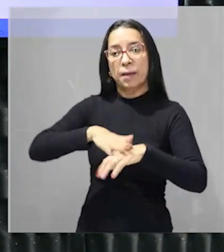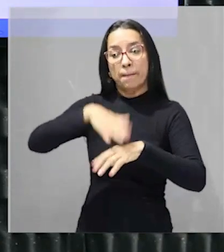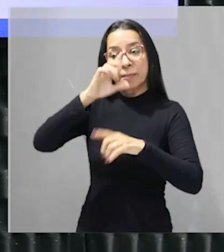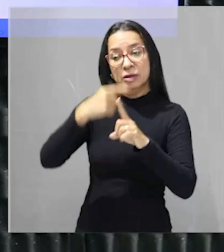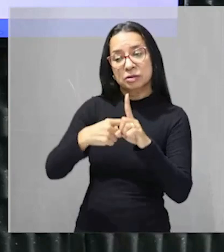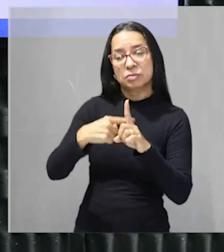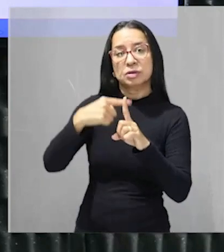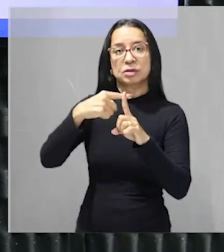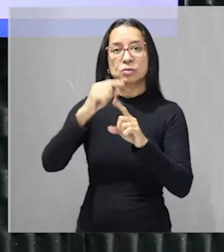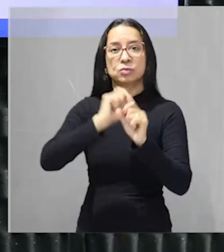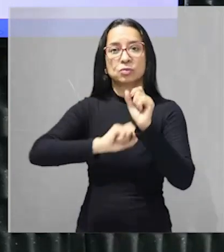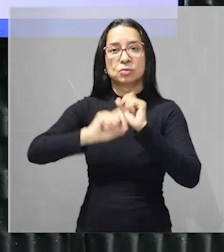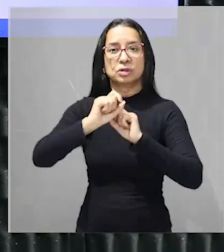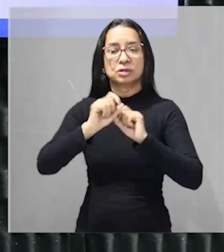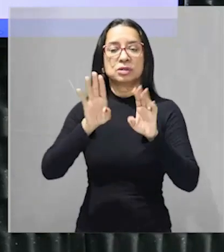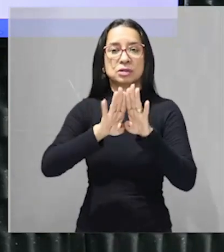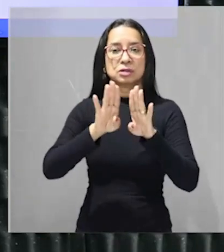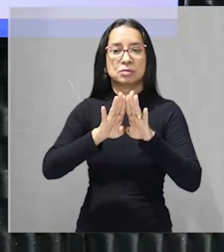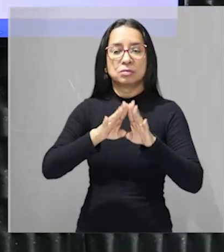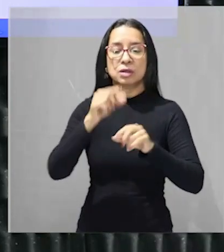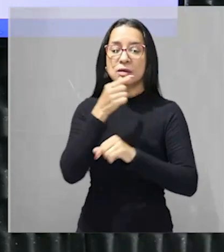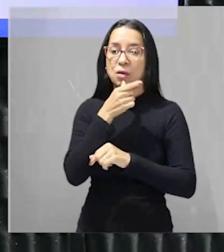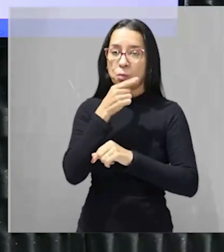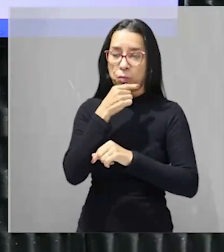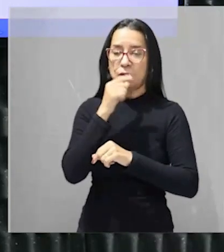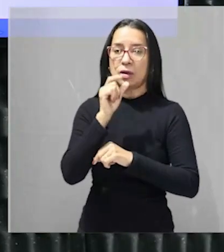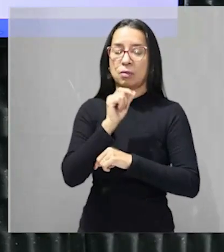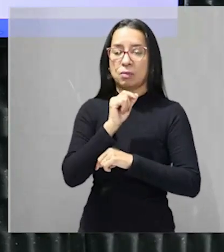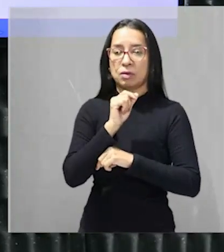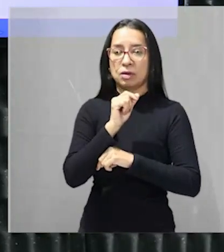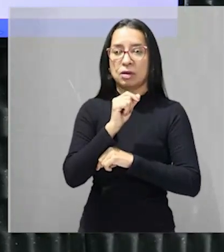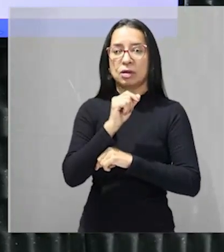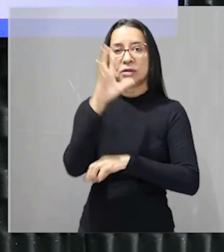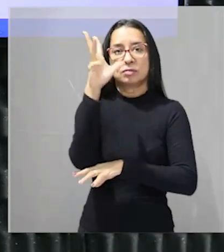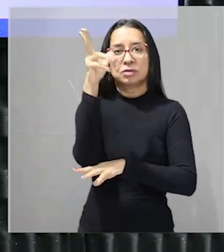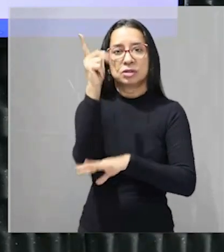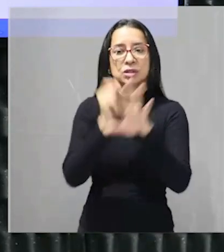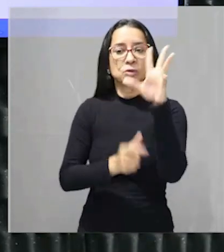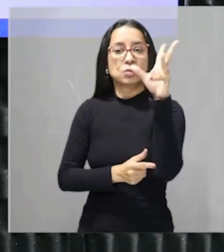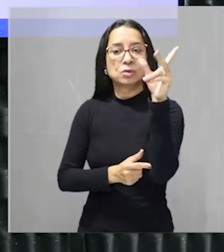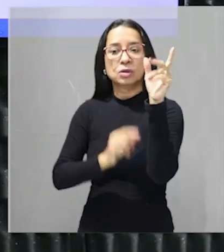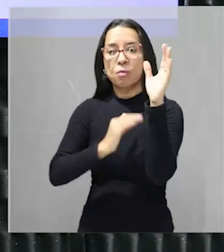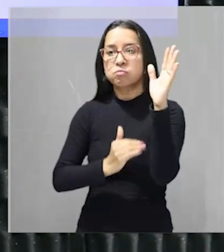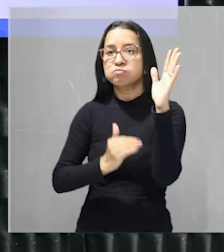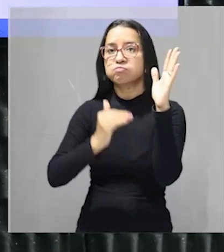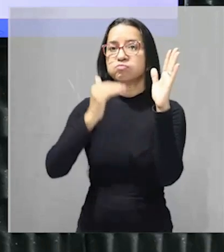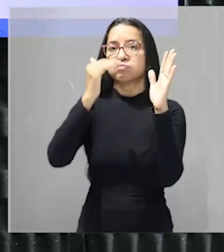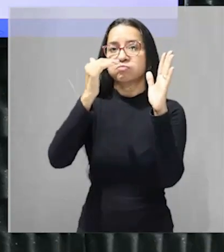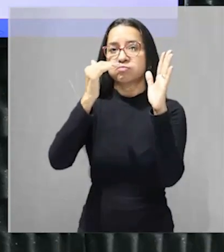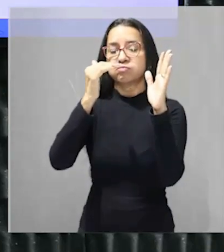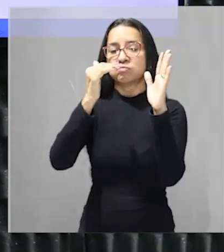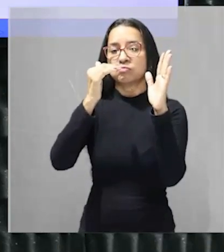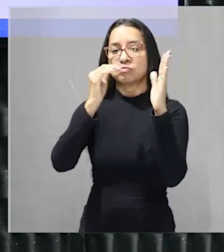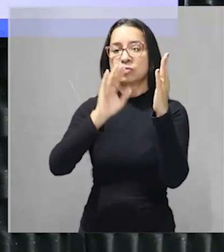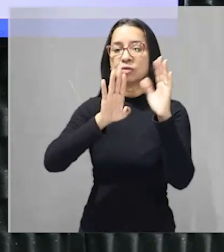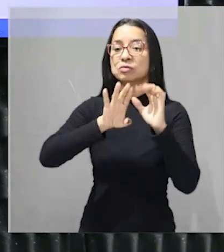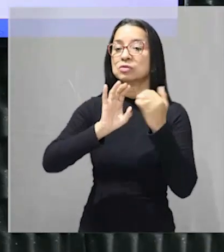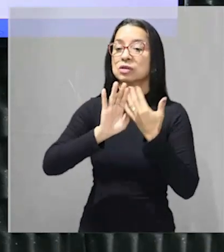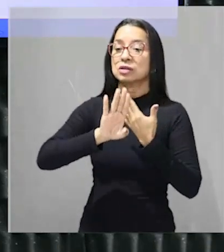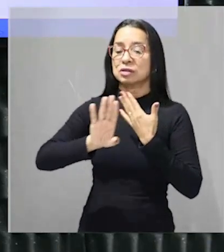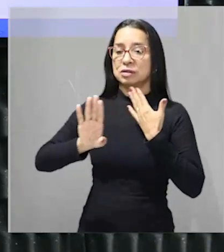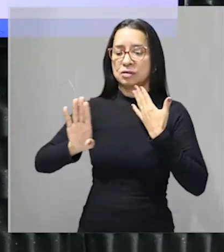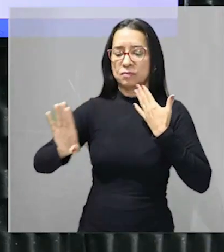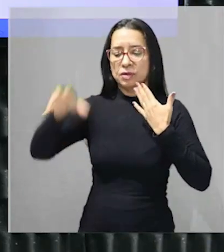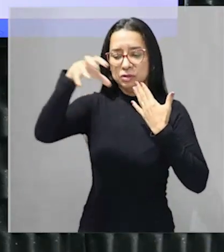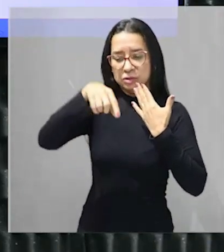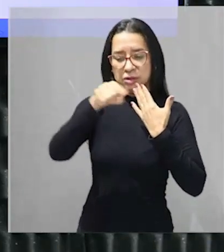temperaturas e por consequência também maior umidade as vegetações elas tendem a ser maiores quanto mais a gente se afasta do centro da terra